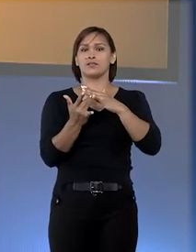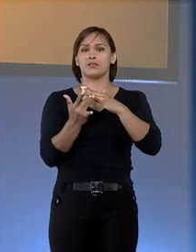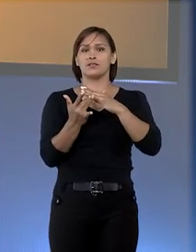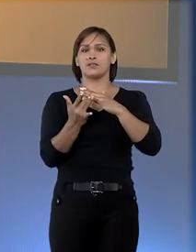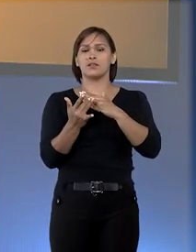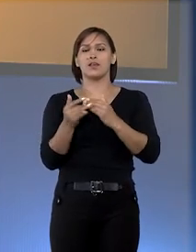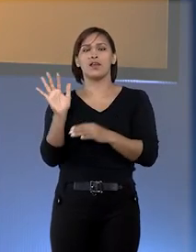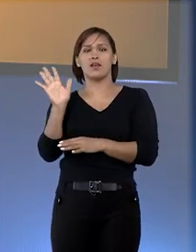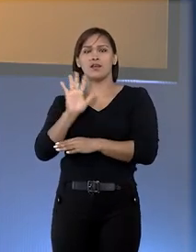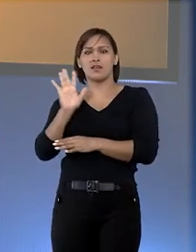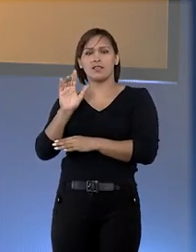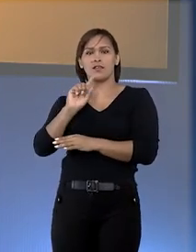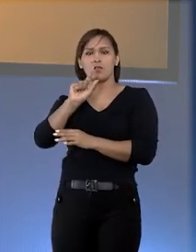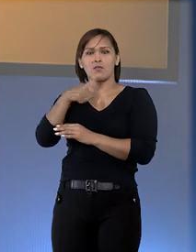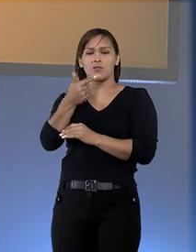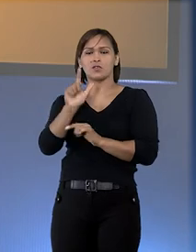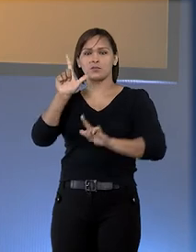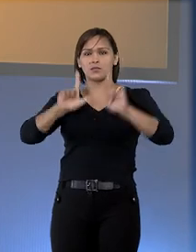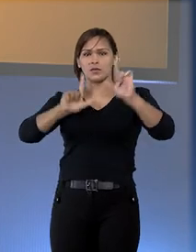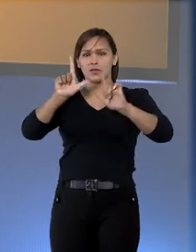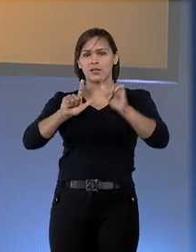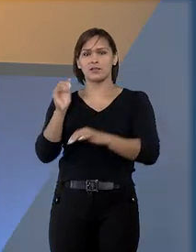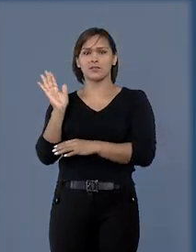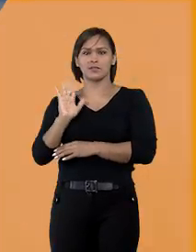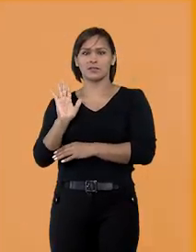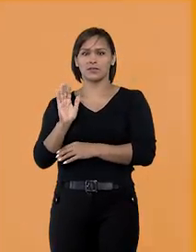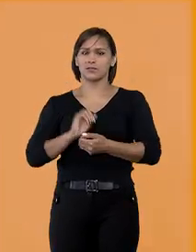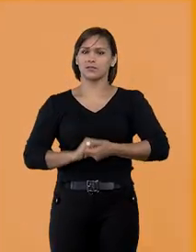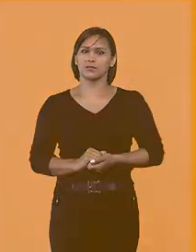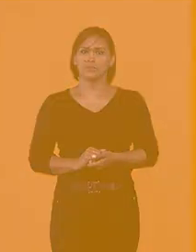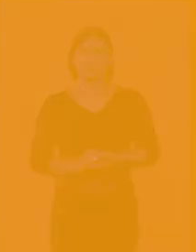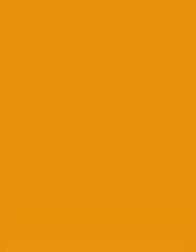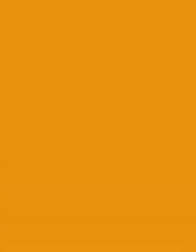sociais. Até o próximo programa. Tchau, tchau.